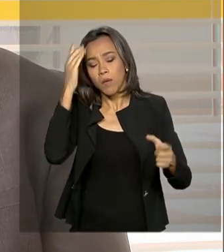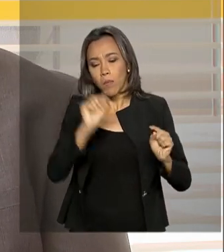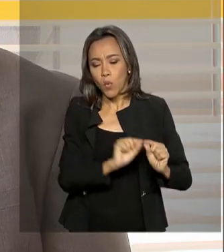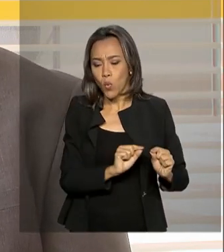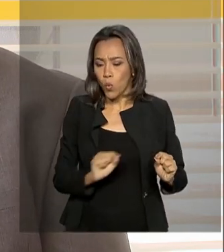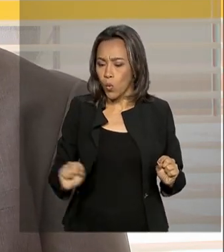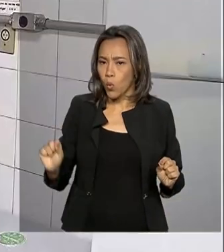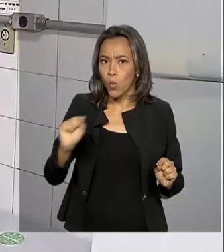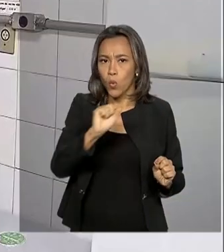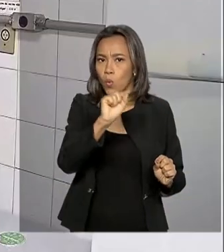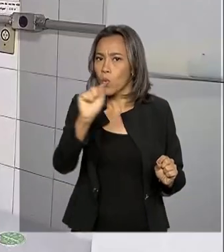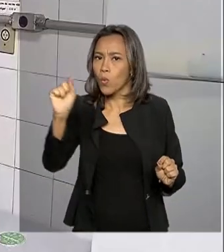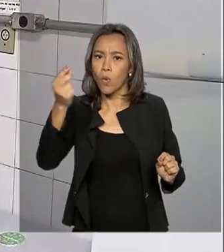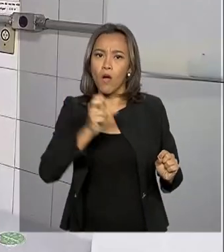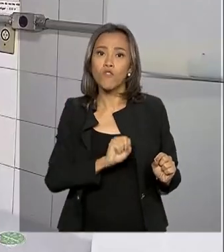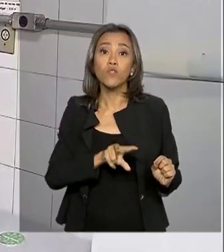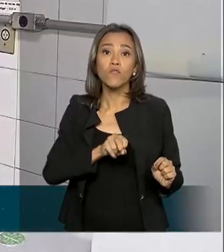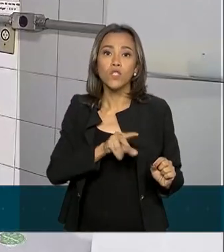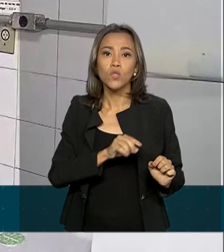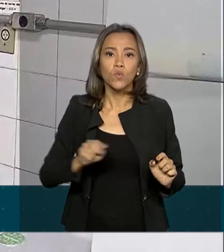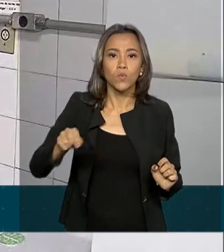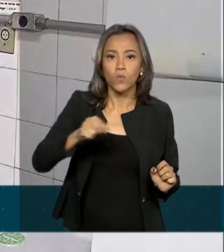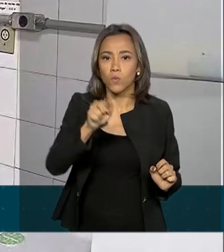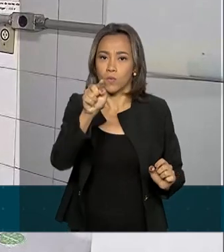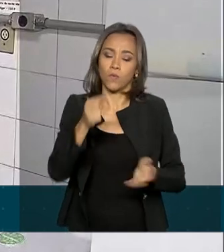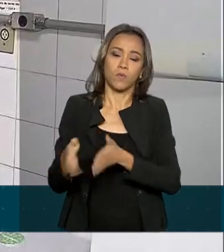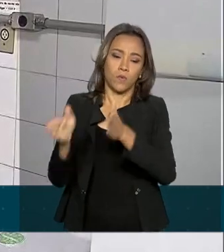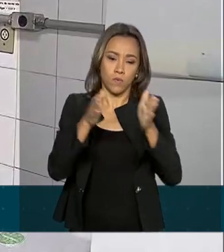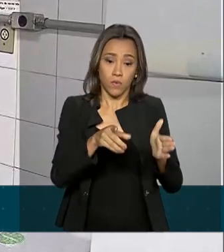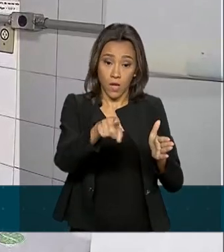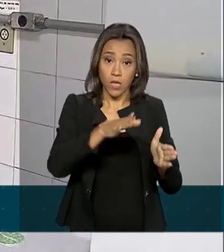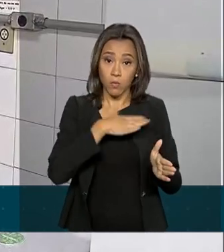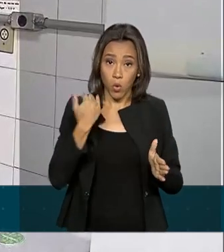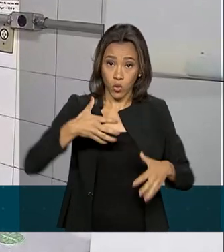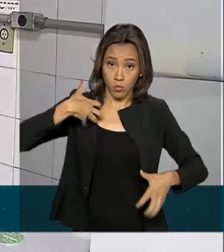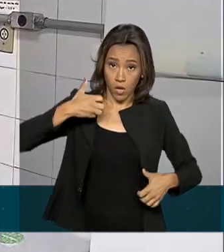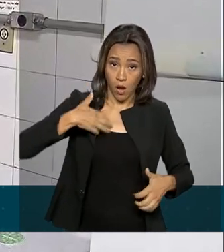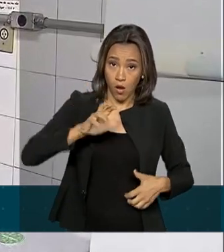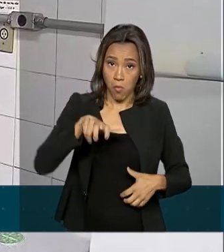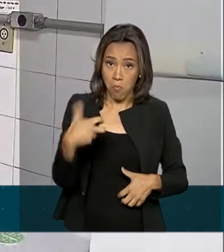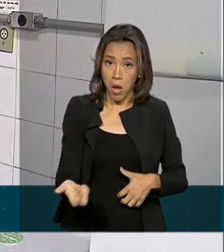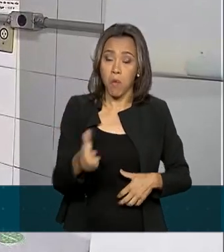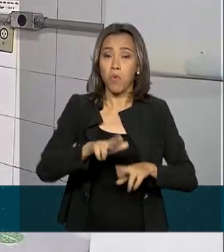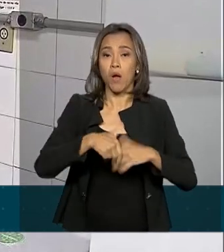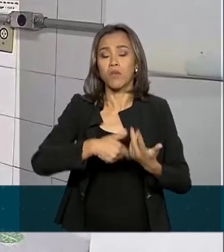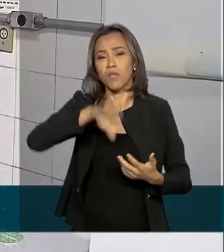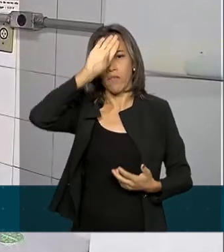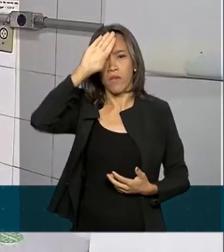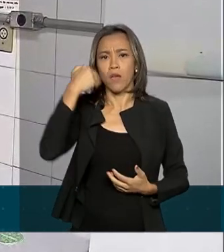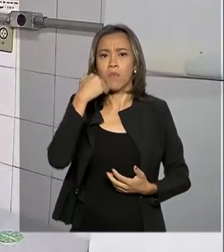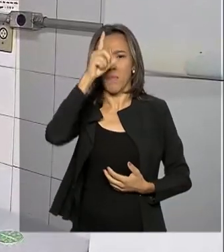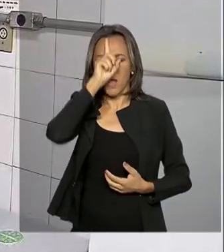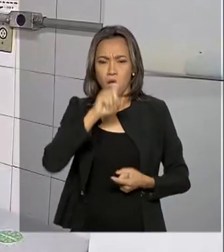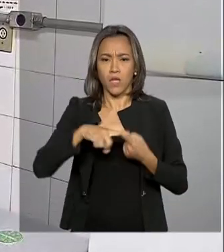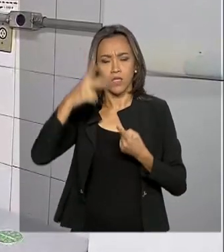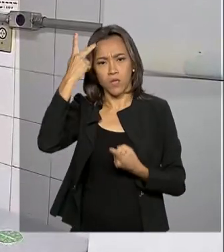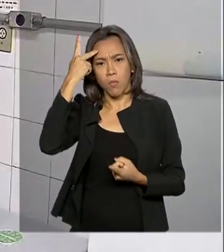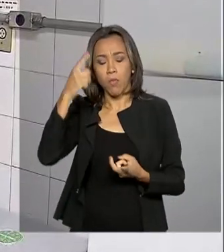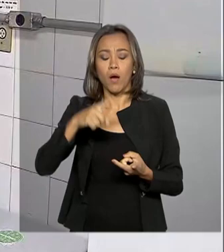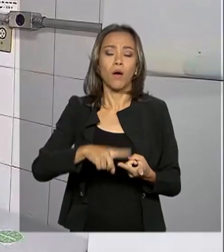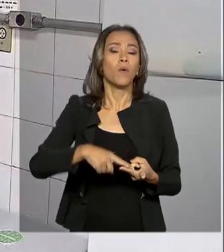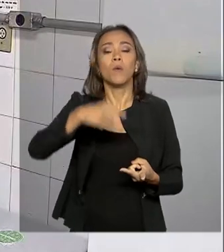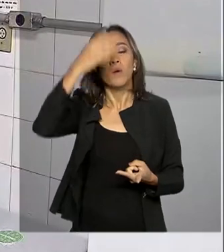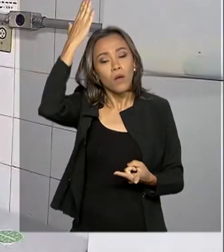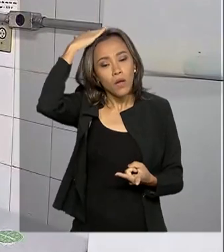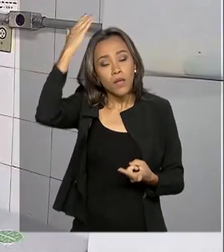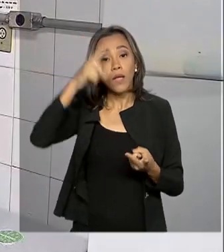dispersão desse vírus. Além das mortes dos macacos por febre amarela, a baixa cobertura vacinal nos estados de São Paulo, Paraná e Santa